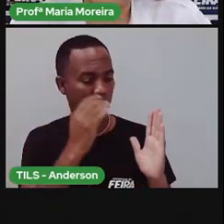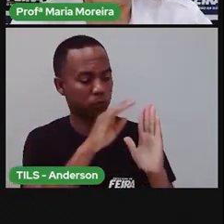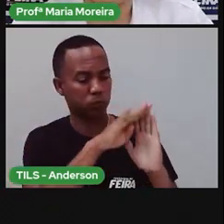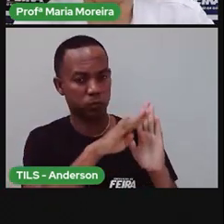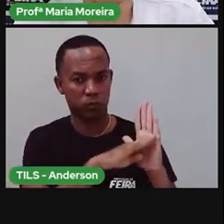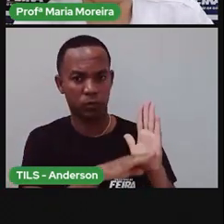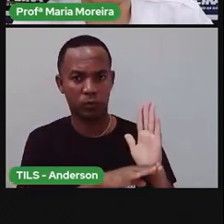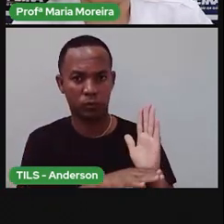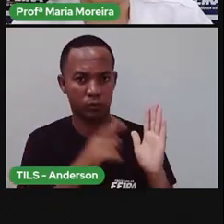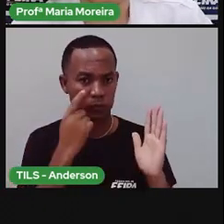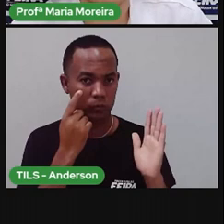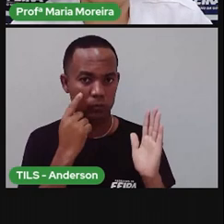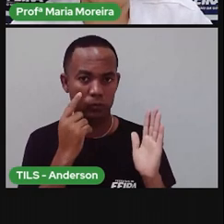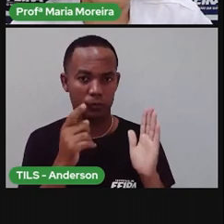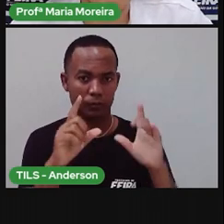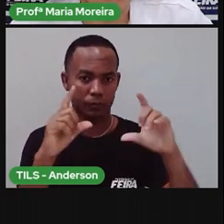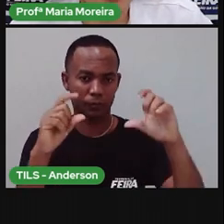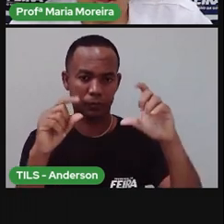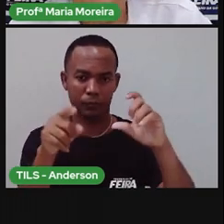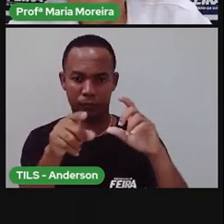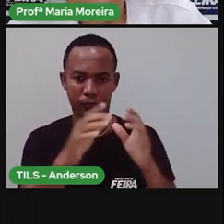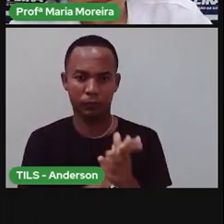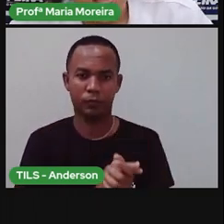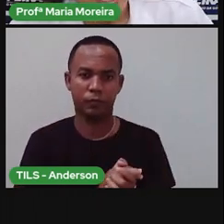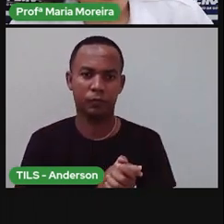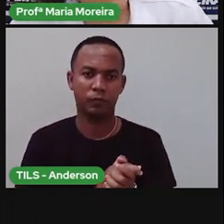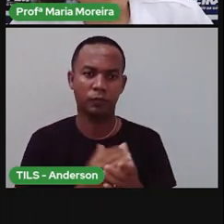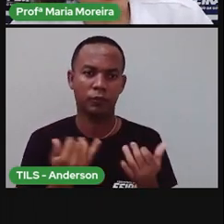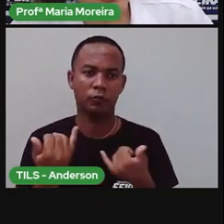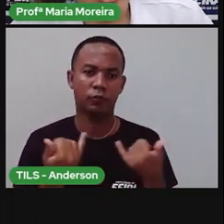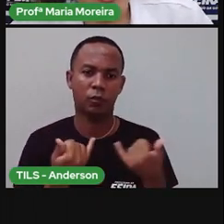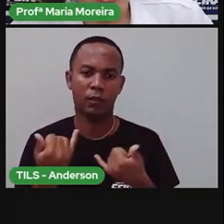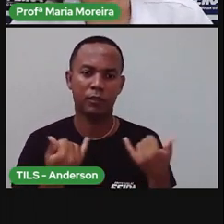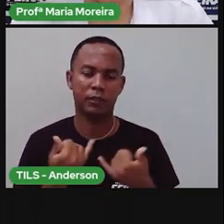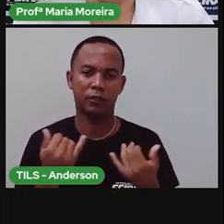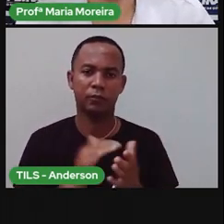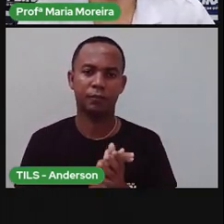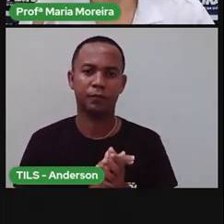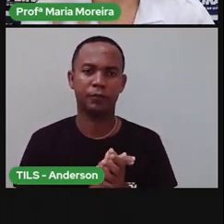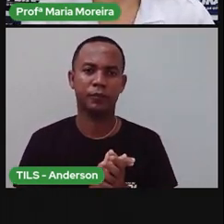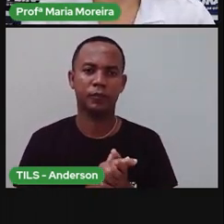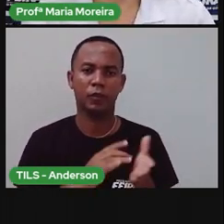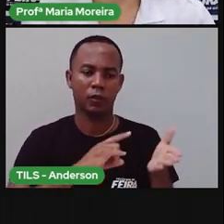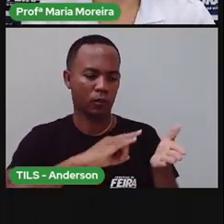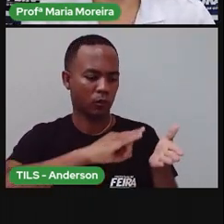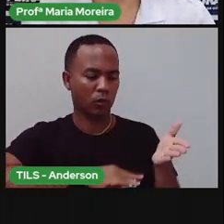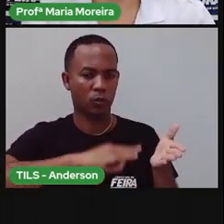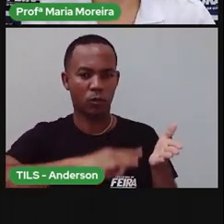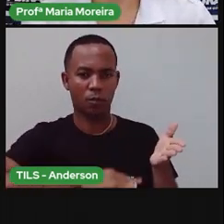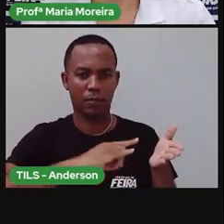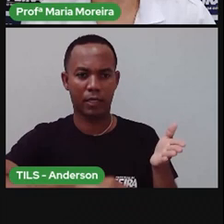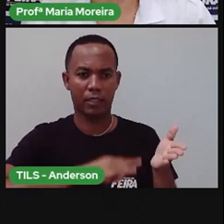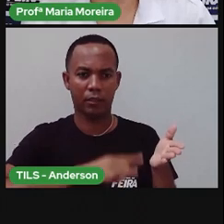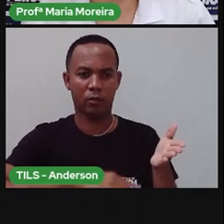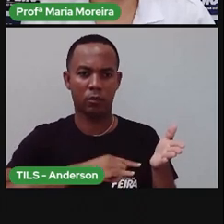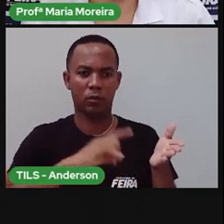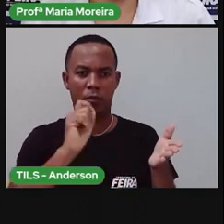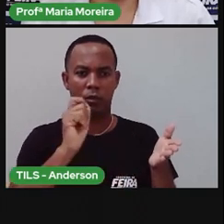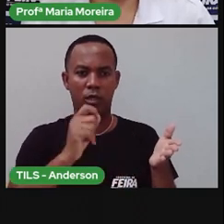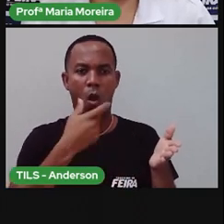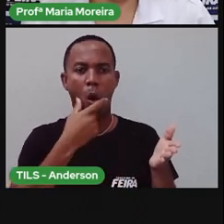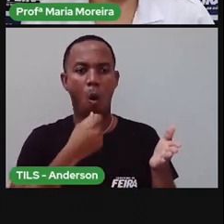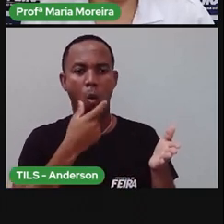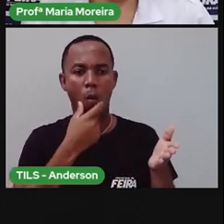a gente vai falar sobre a certidão de nascimento, que traz algumas informações. A certidão de nascimento é um documento, na verdade, que é característica do ser